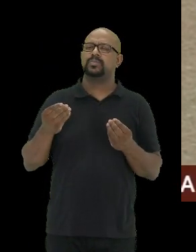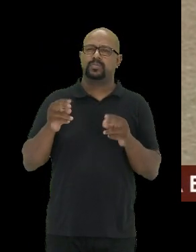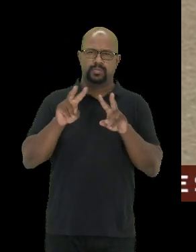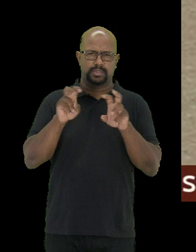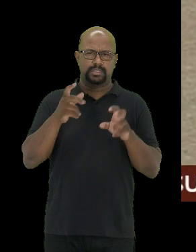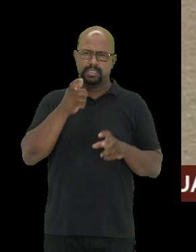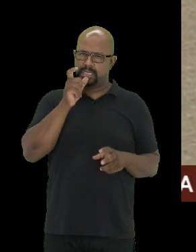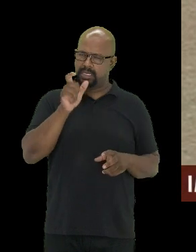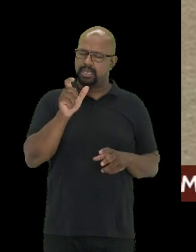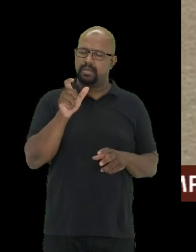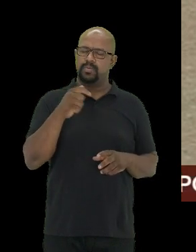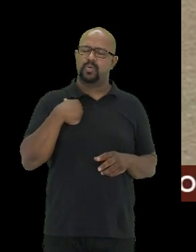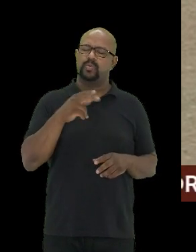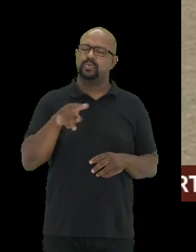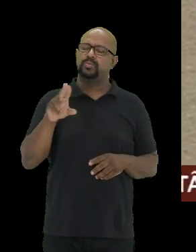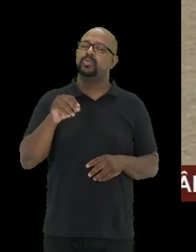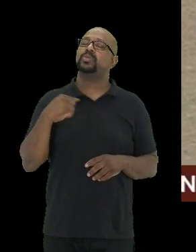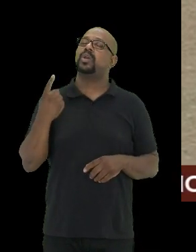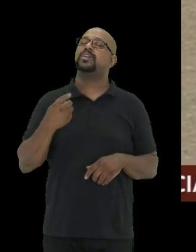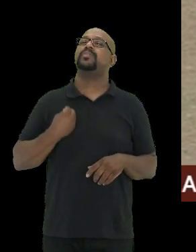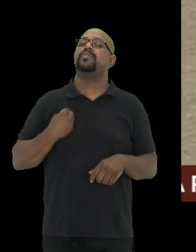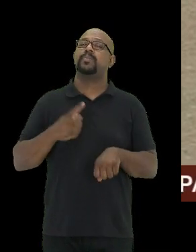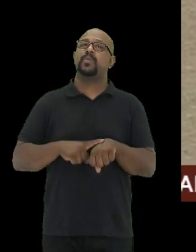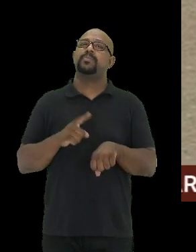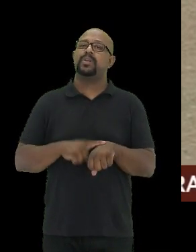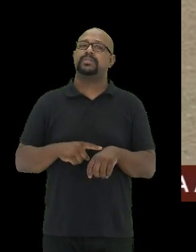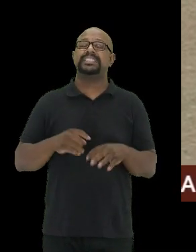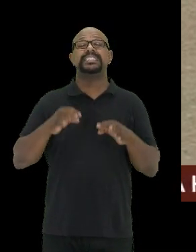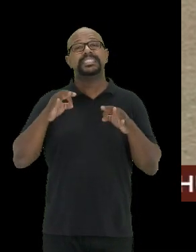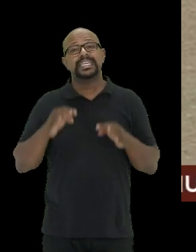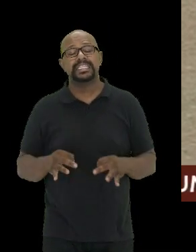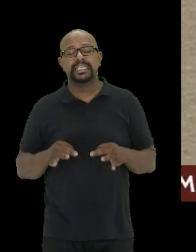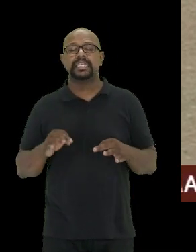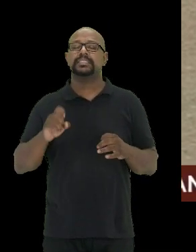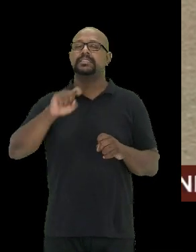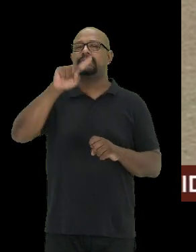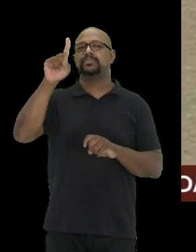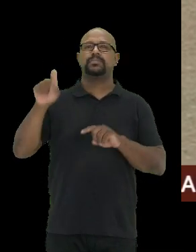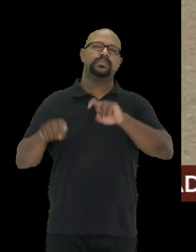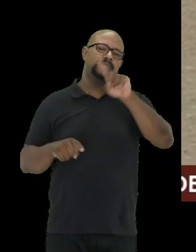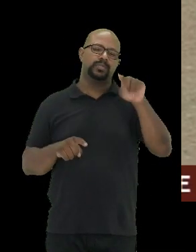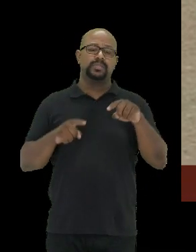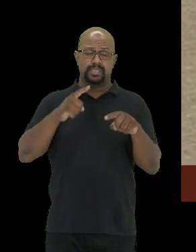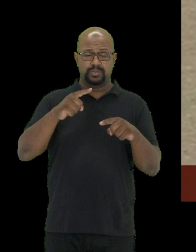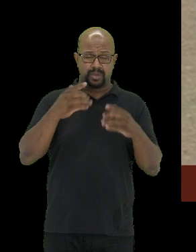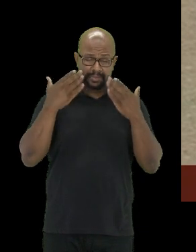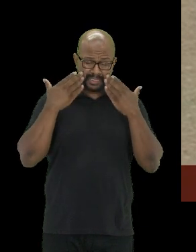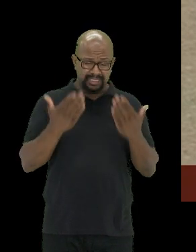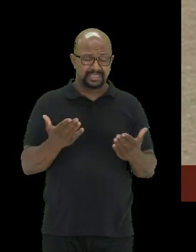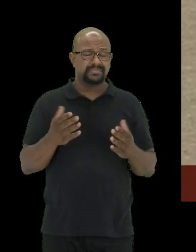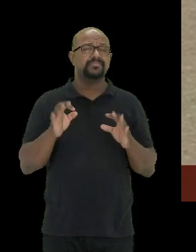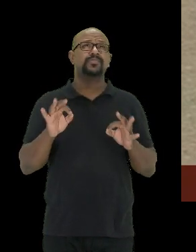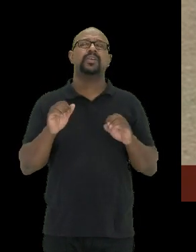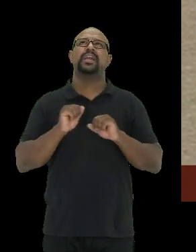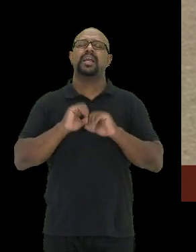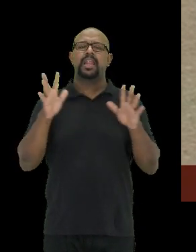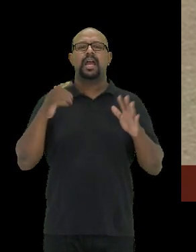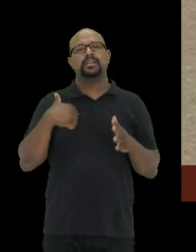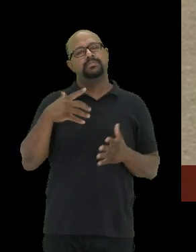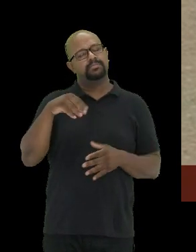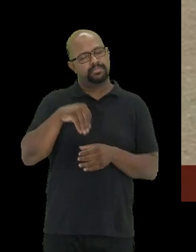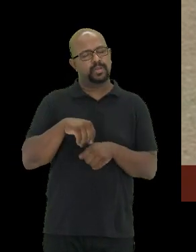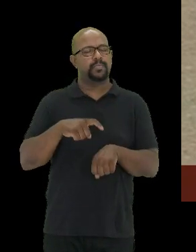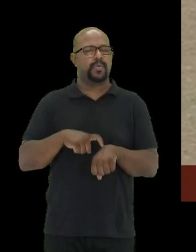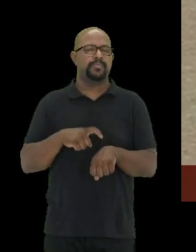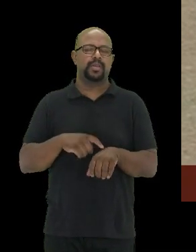que eu uso muito, que nós vivemos momentos de certezas incertas. E a sua apresentação, para mim, ficou muito clara. Vivemos momentos